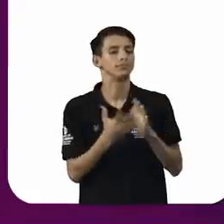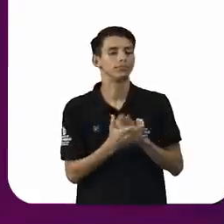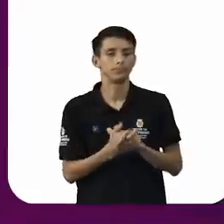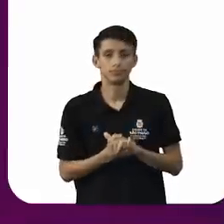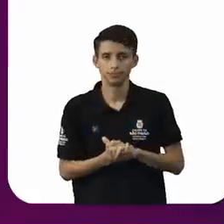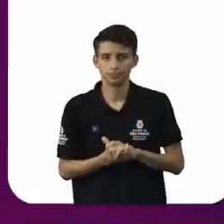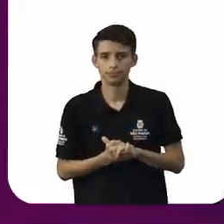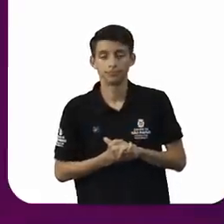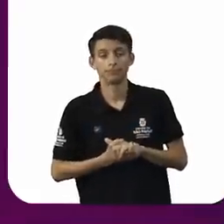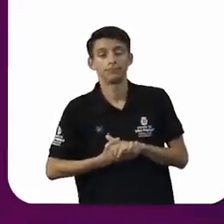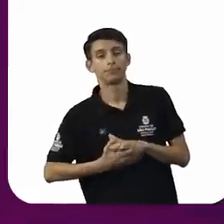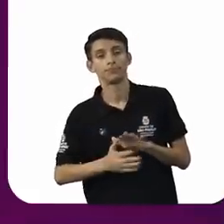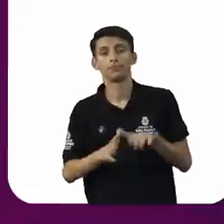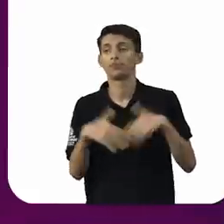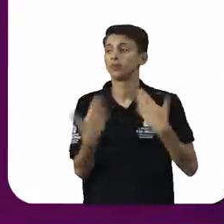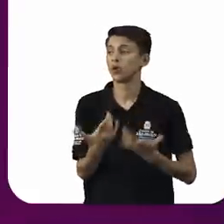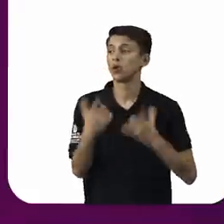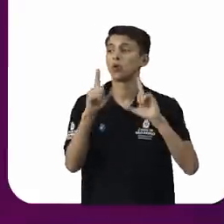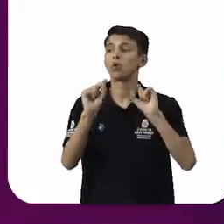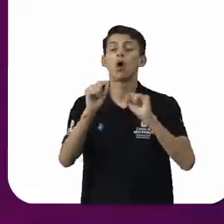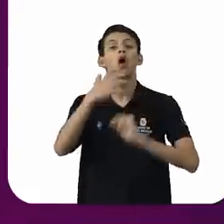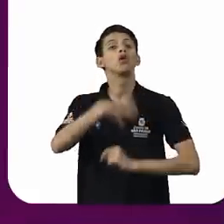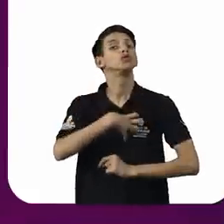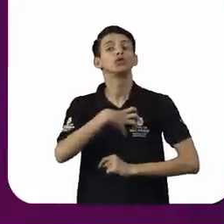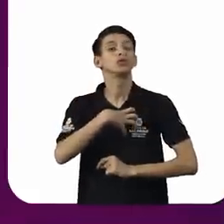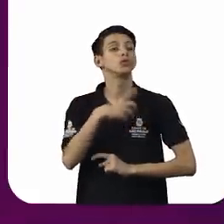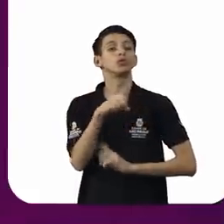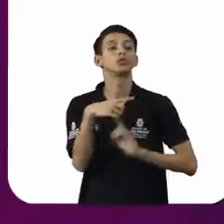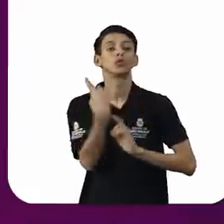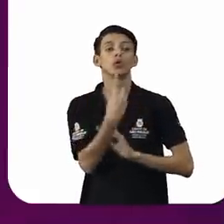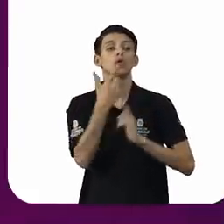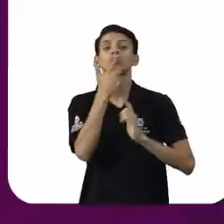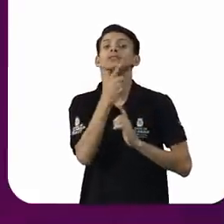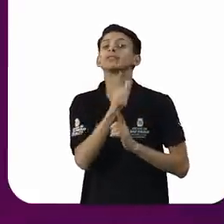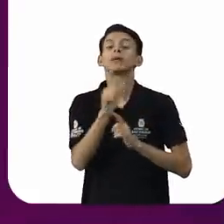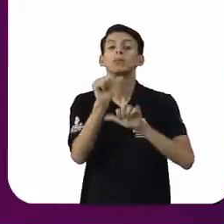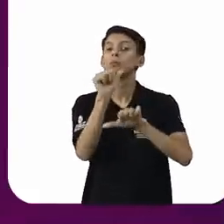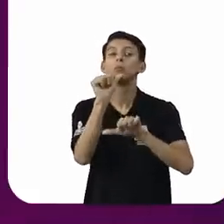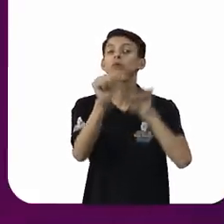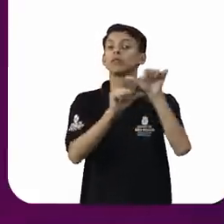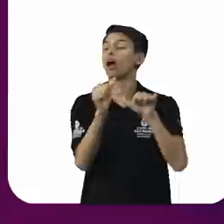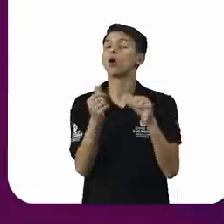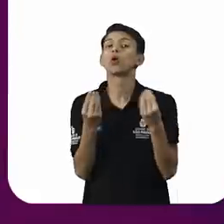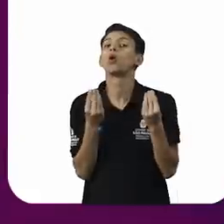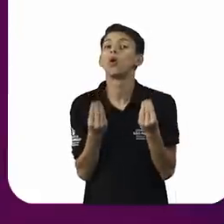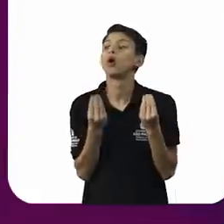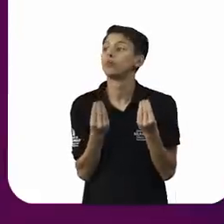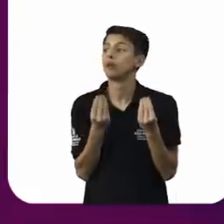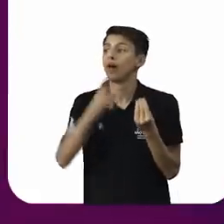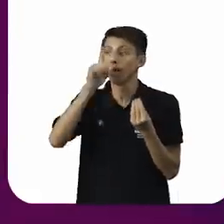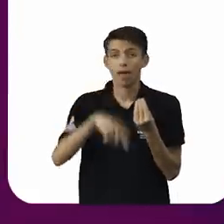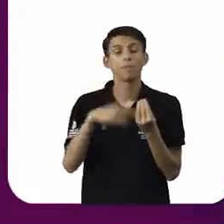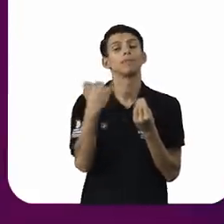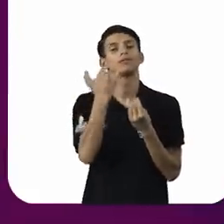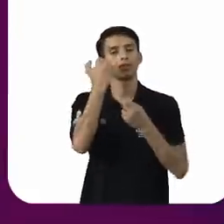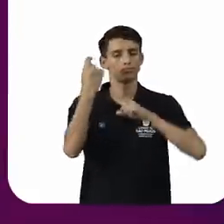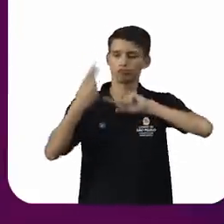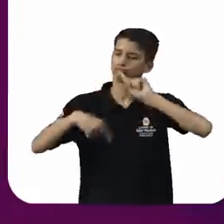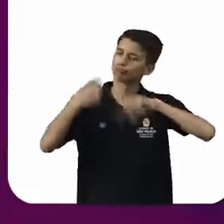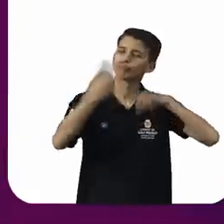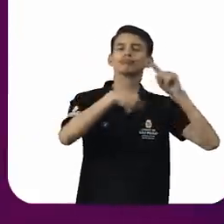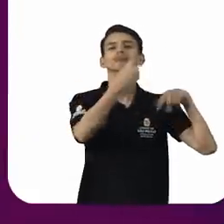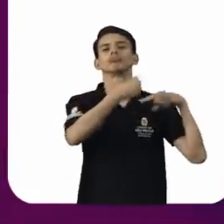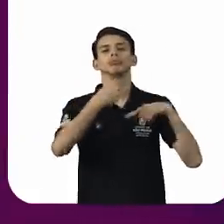qual é a maneira de nós alterarmos essa situação? É justamente trazer esse debate para dentro das organizações,